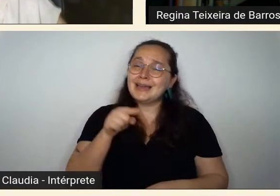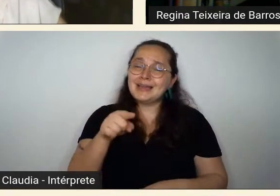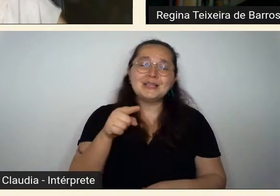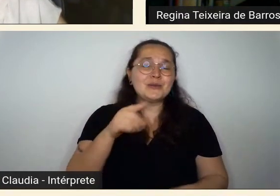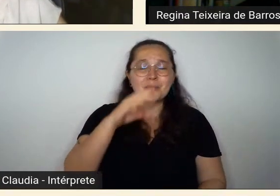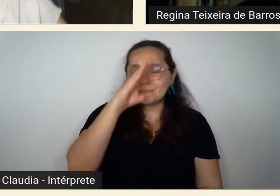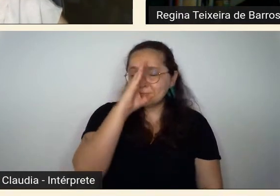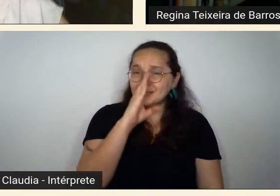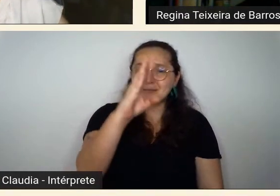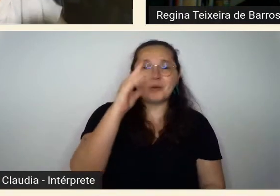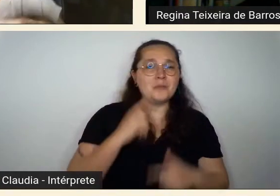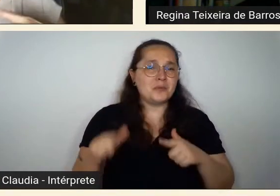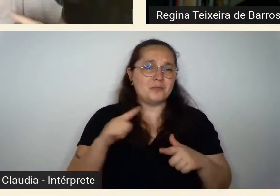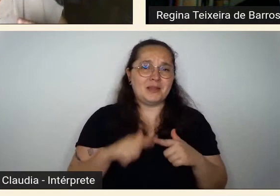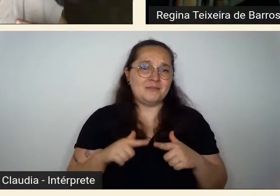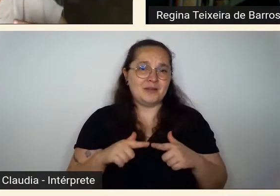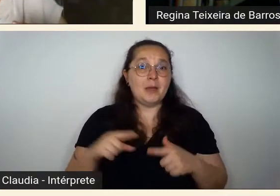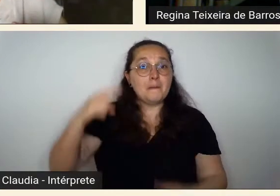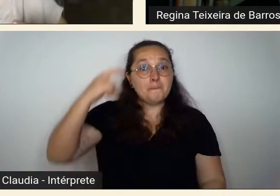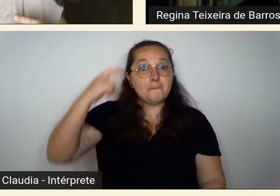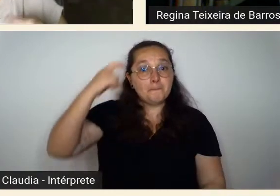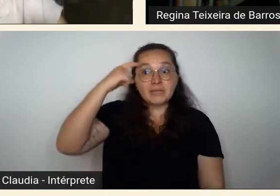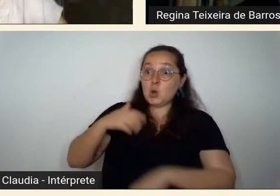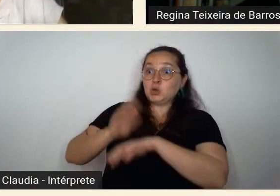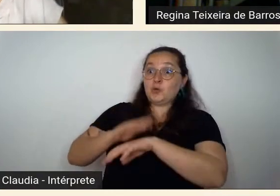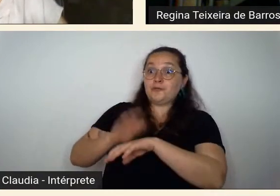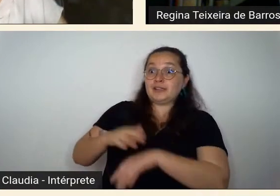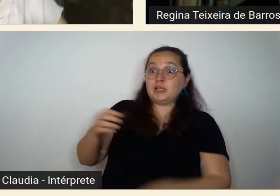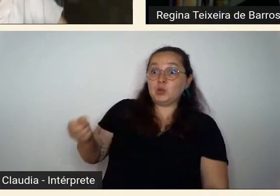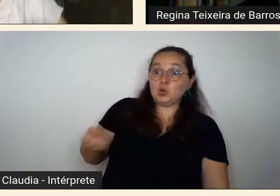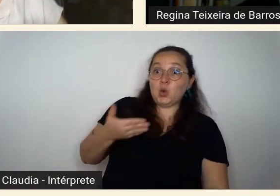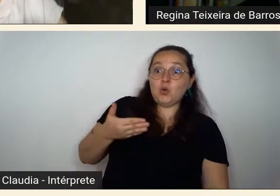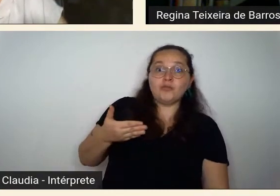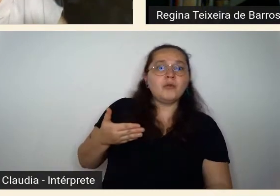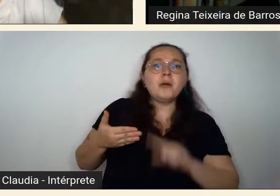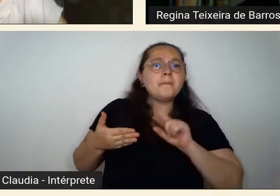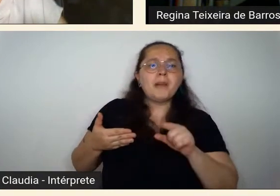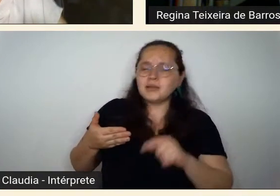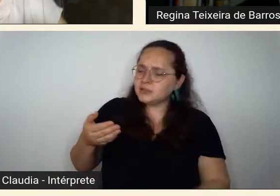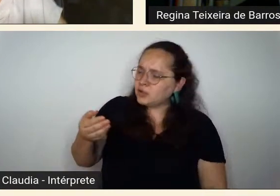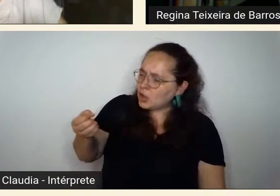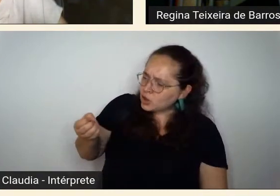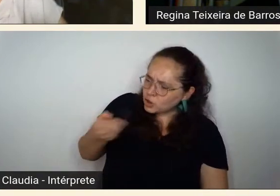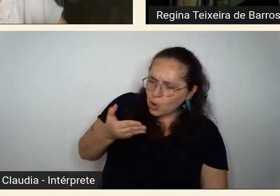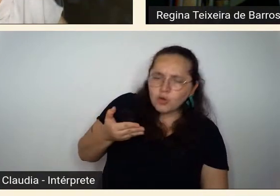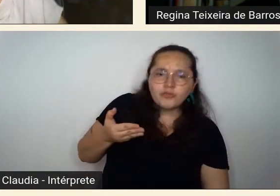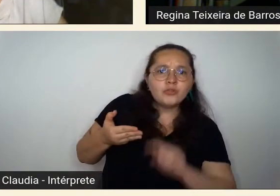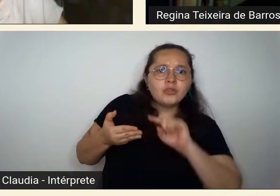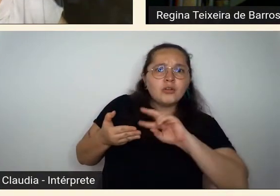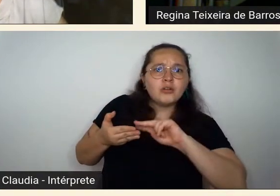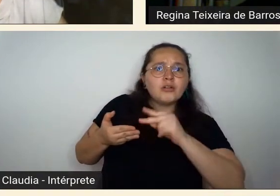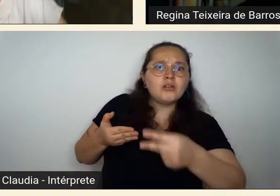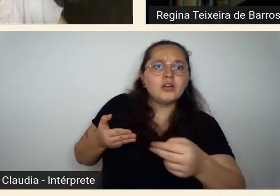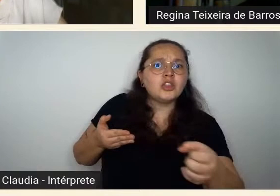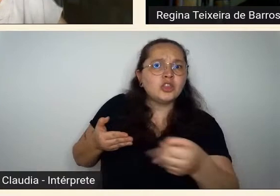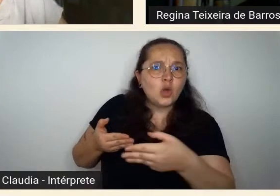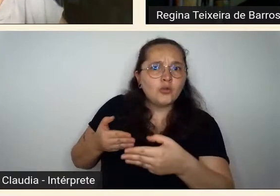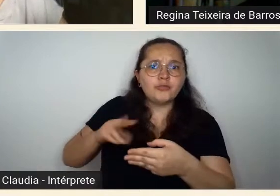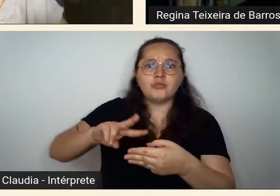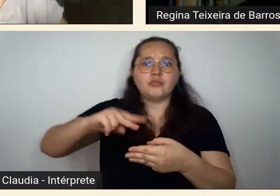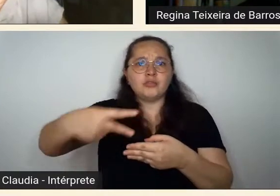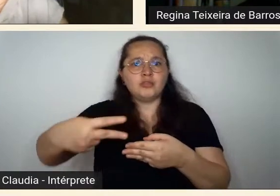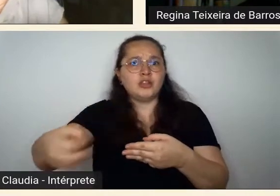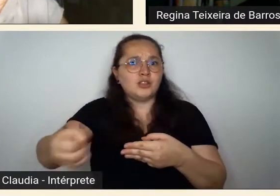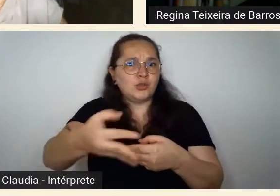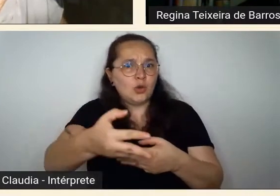pensam que estão fazendo o novo não tem um desejo do novo agora na semana evidentemente o que apareceu com obras